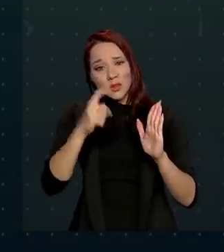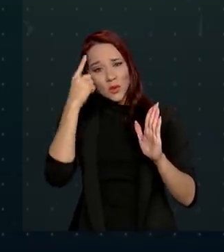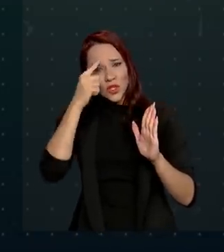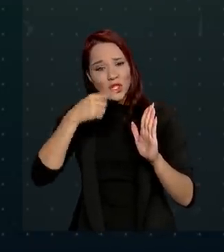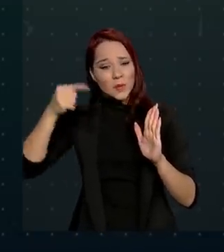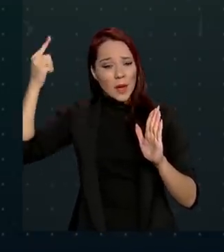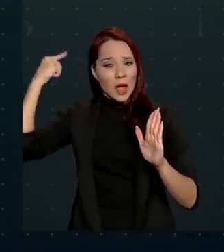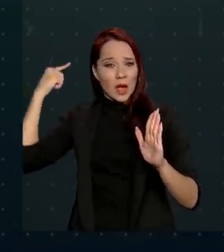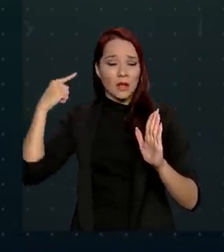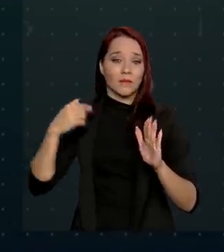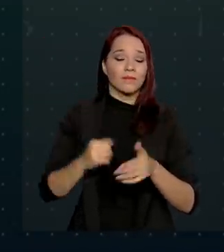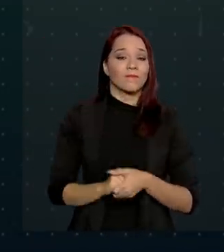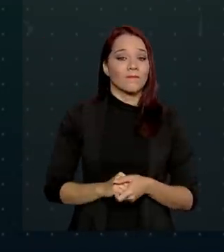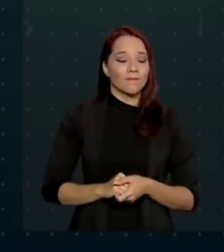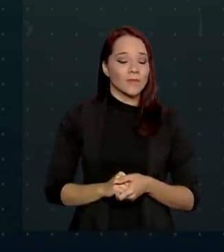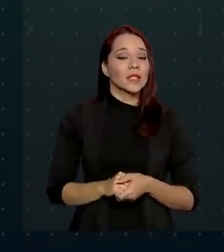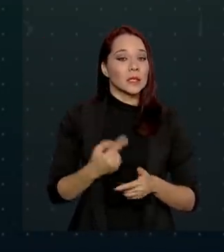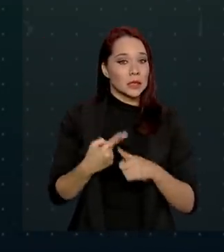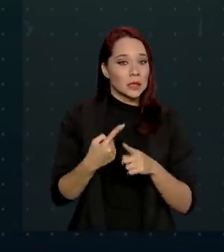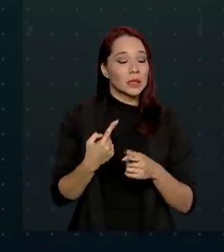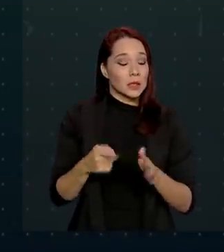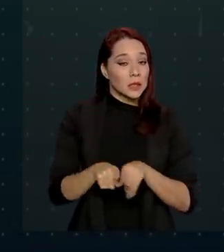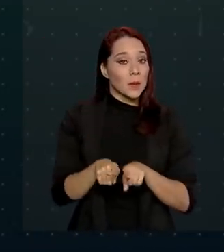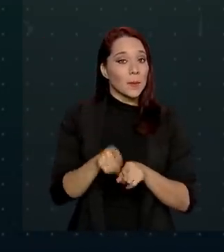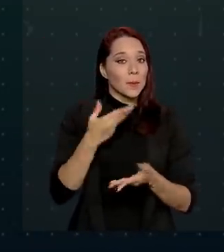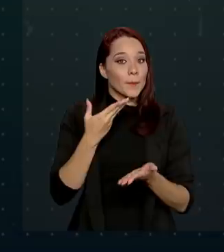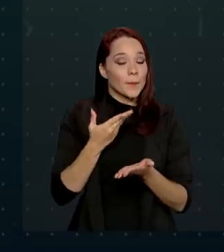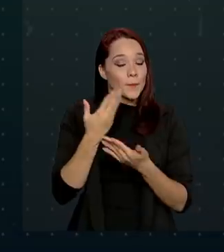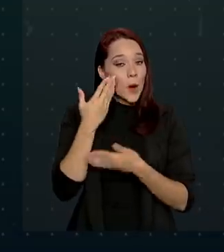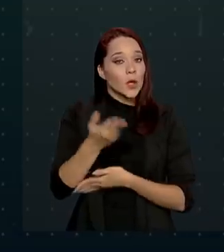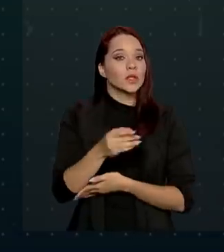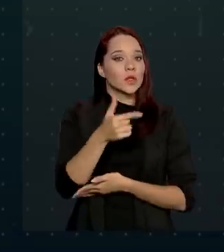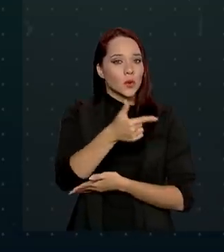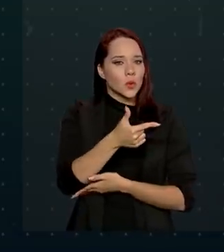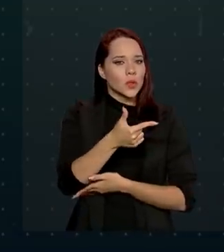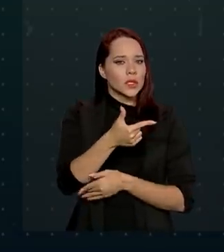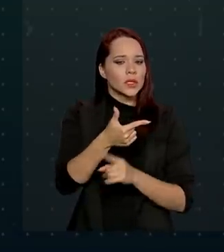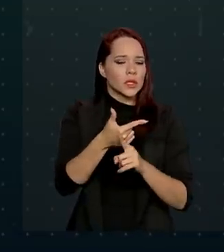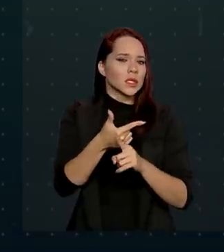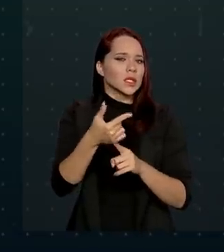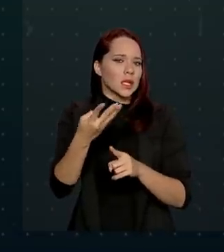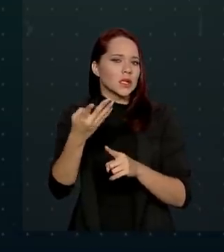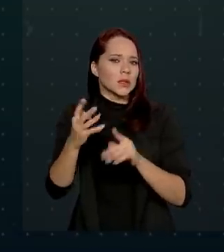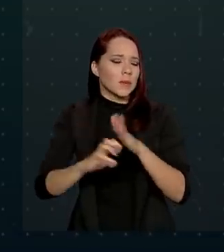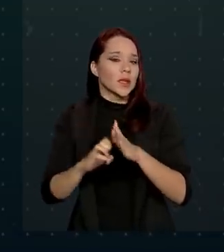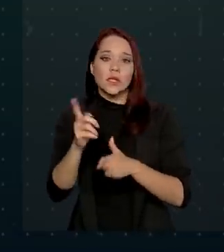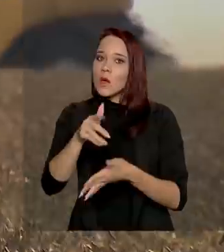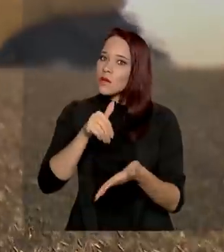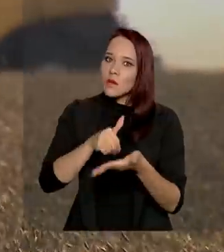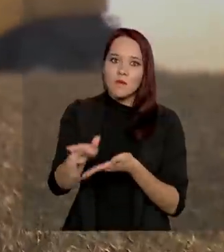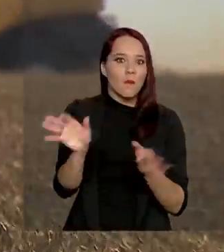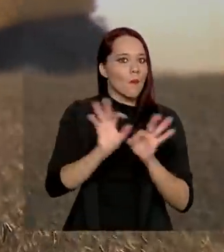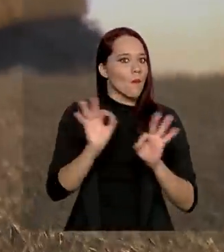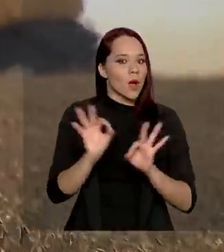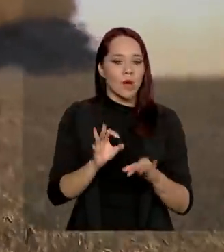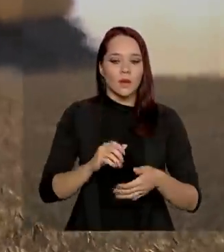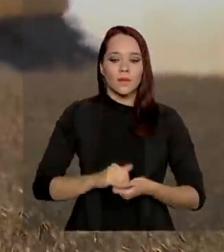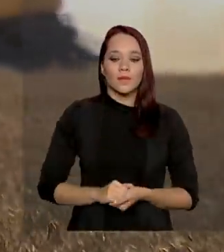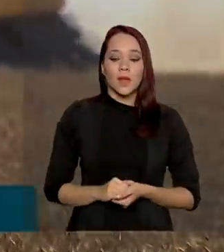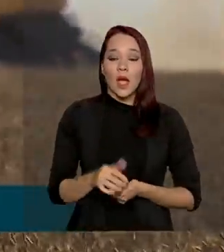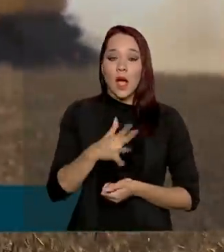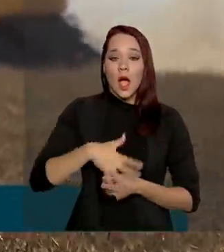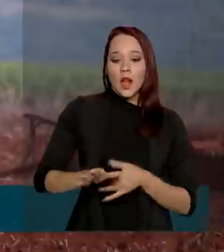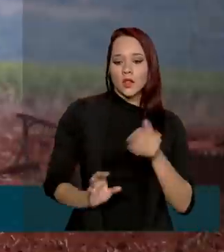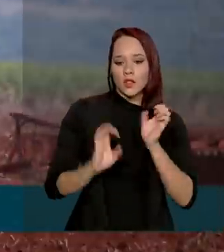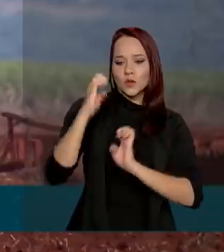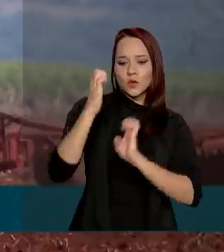Apesar disso, o estudo revela que duas em cada três empresas não demitiram funcionários. No setor de máquinas,